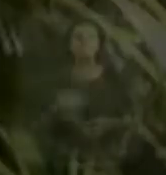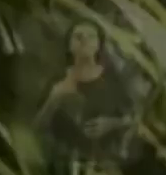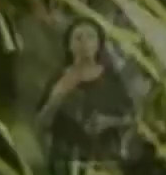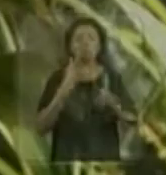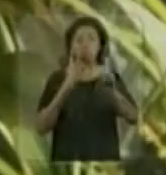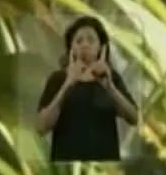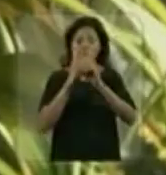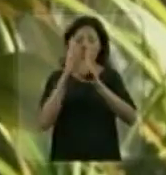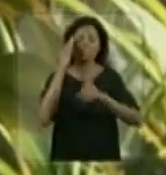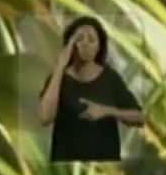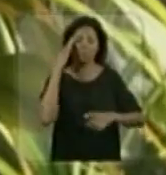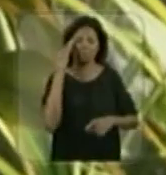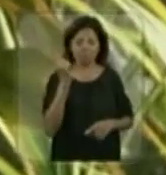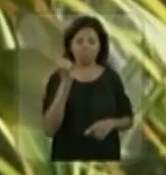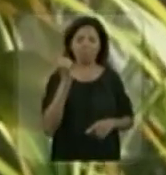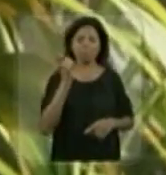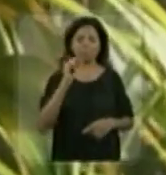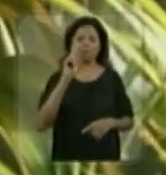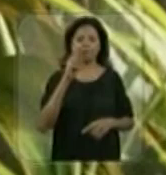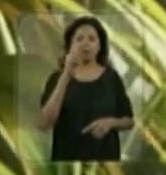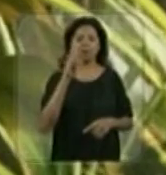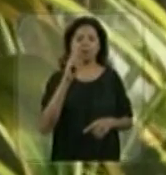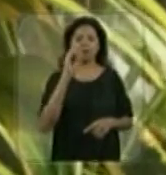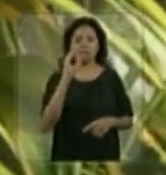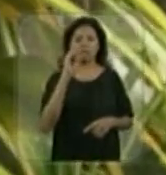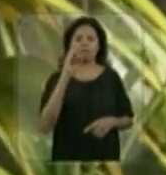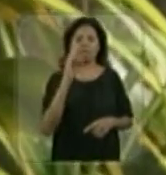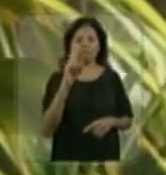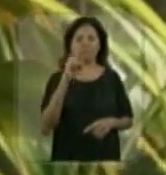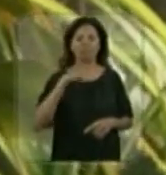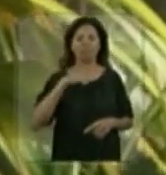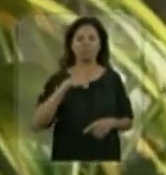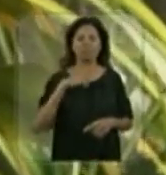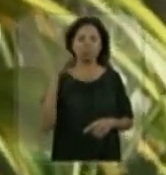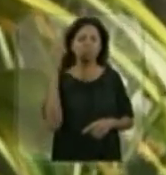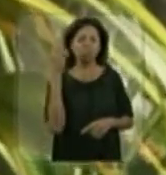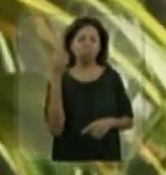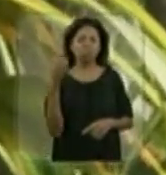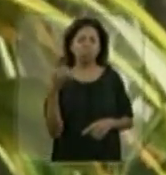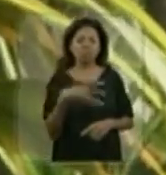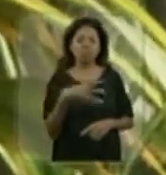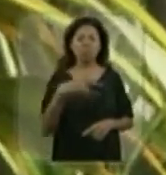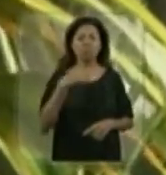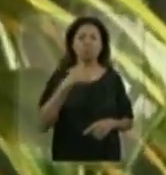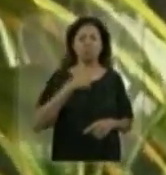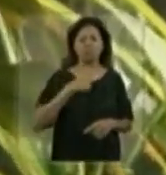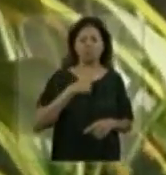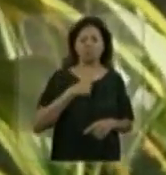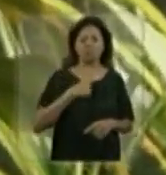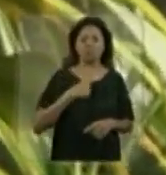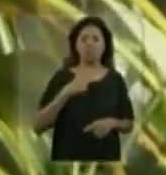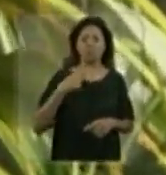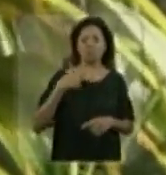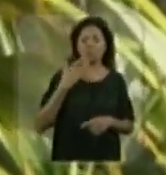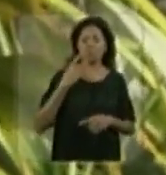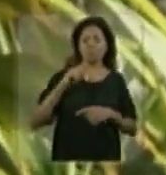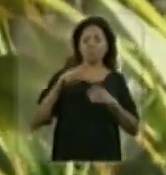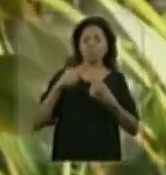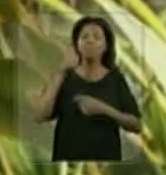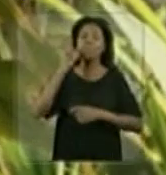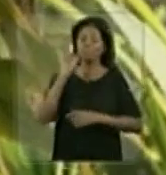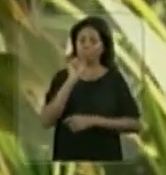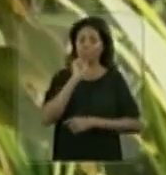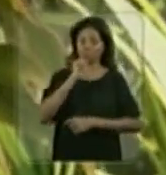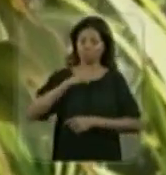Eu descobri que eu era soropositiva, eu era muito nova. Eu sou de transmissão vertical, foi